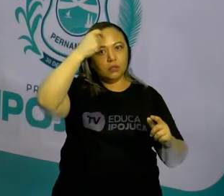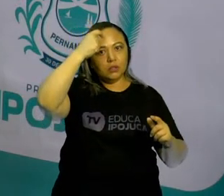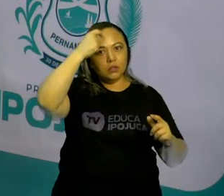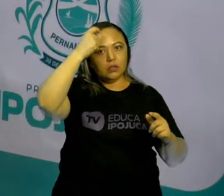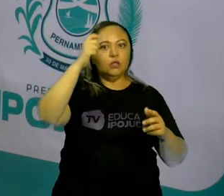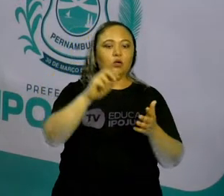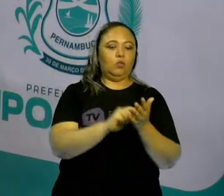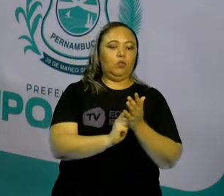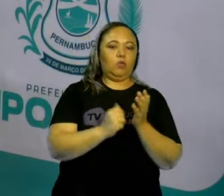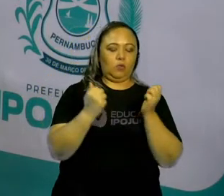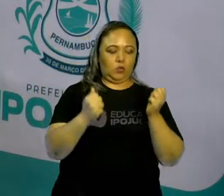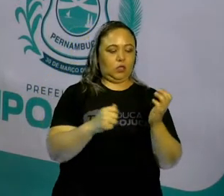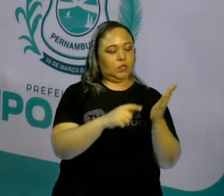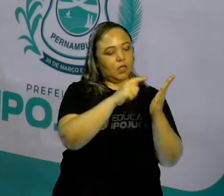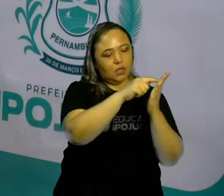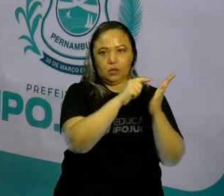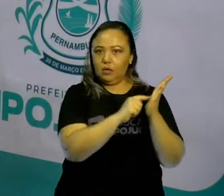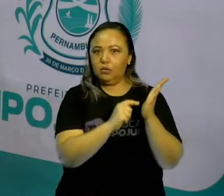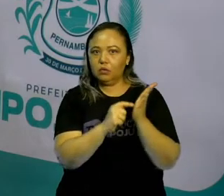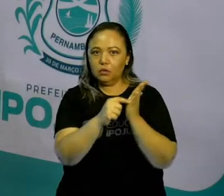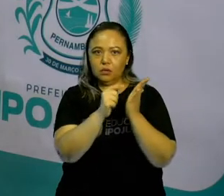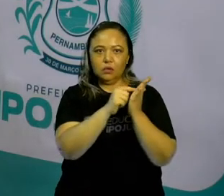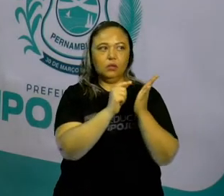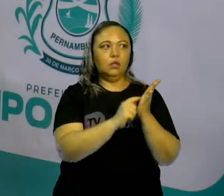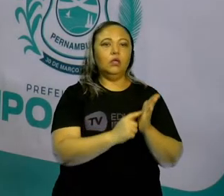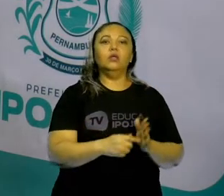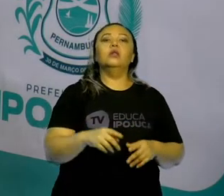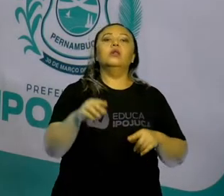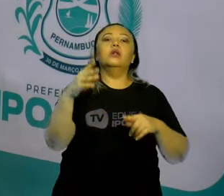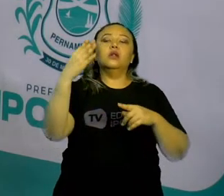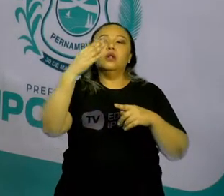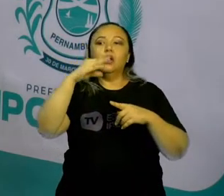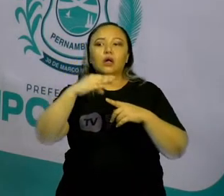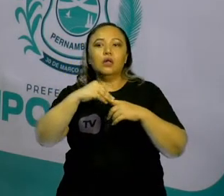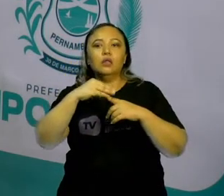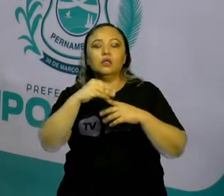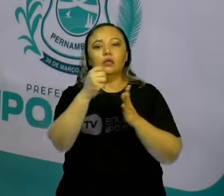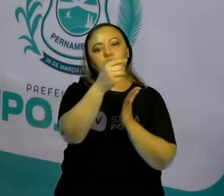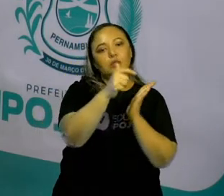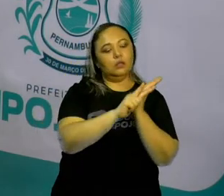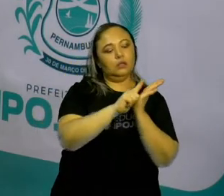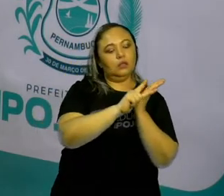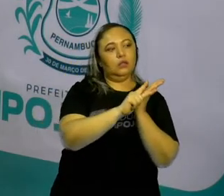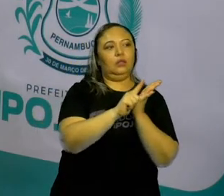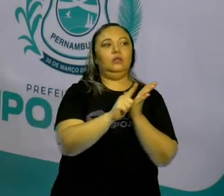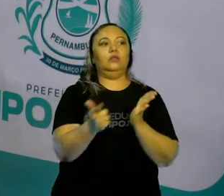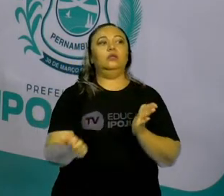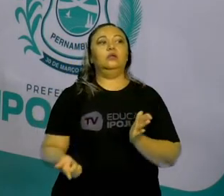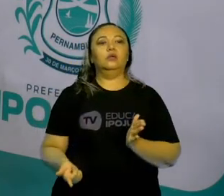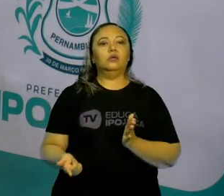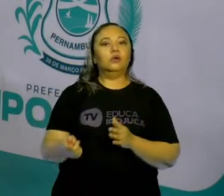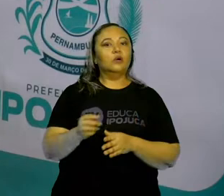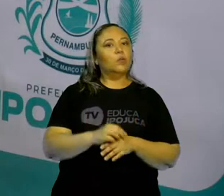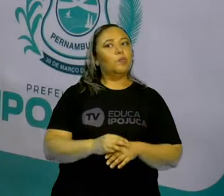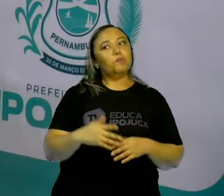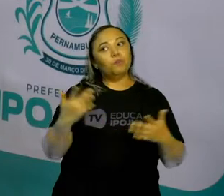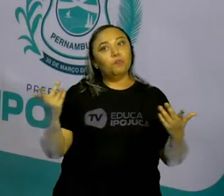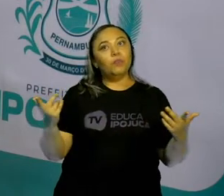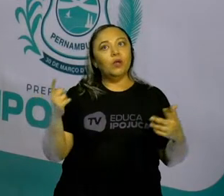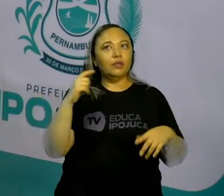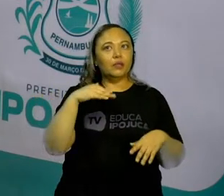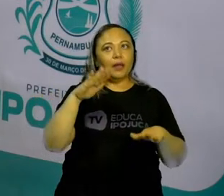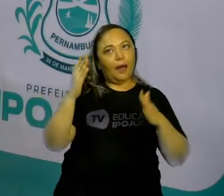calculadora, você pode usar papel e caneta, você pode usar estimativas, ou seja,